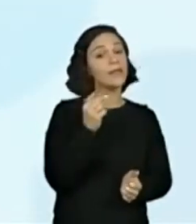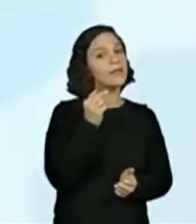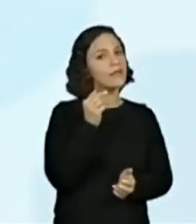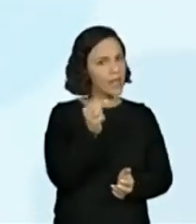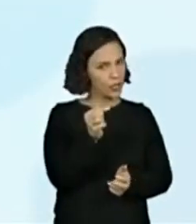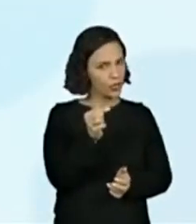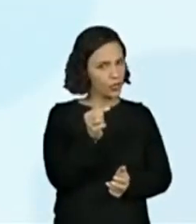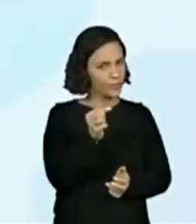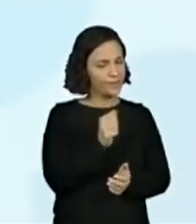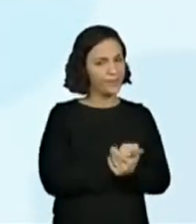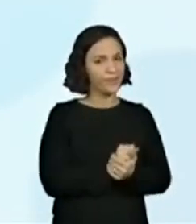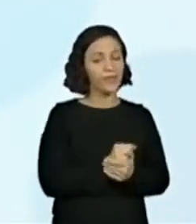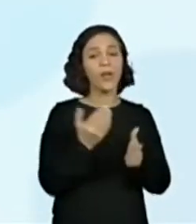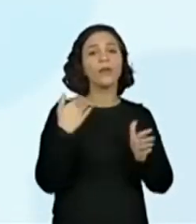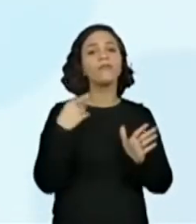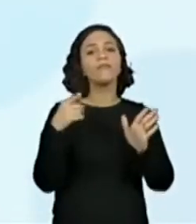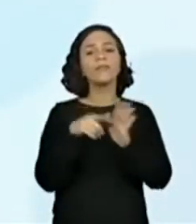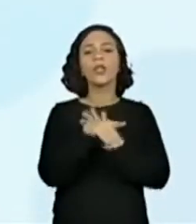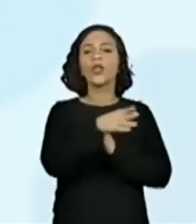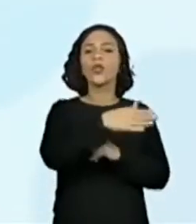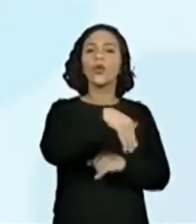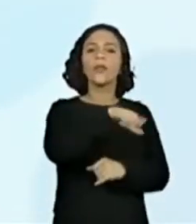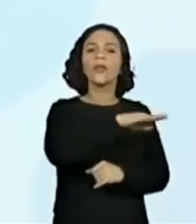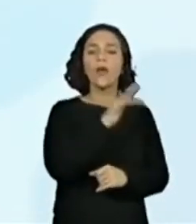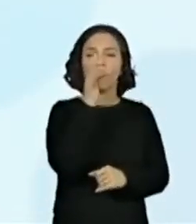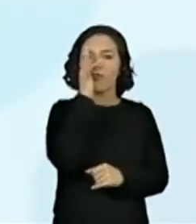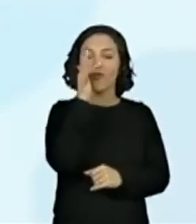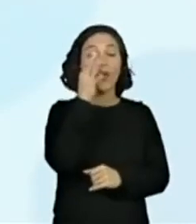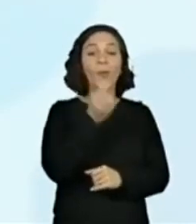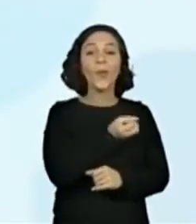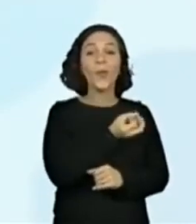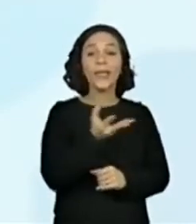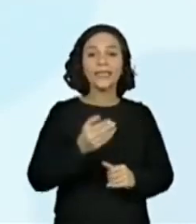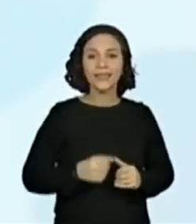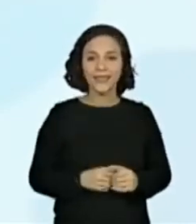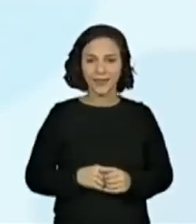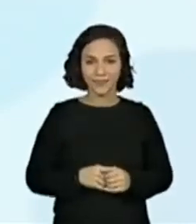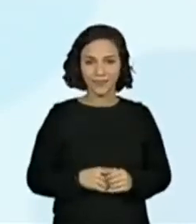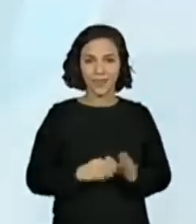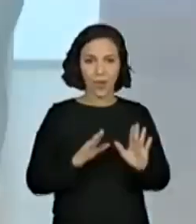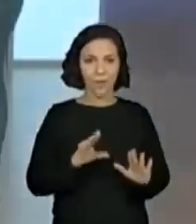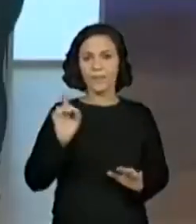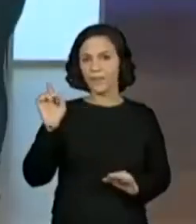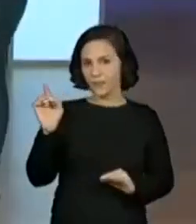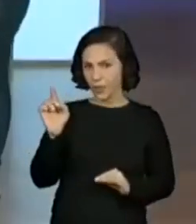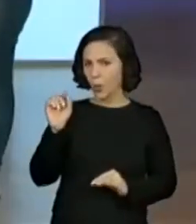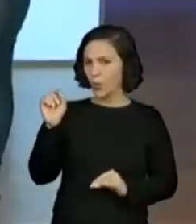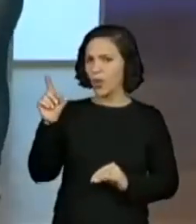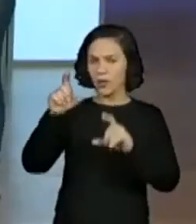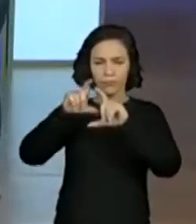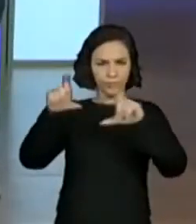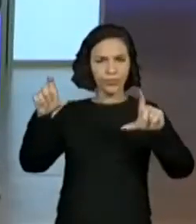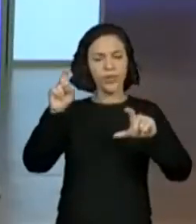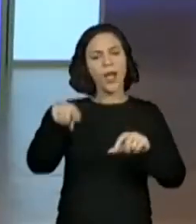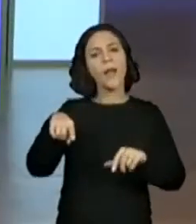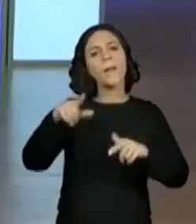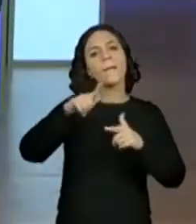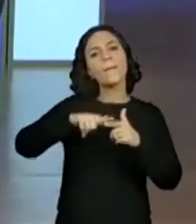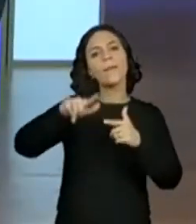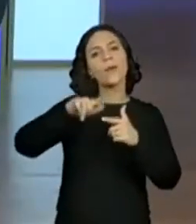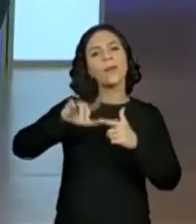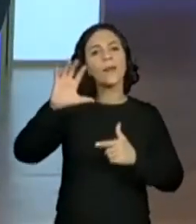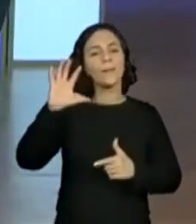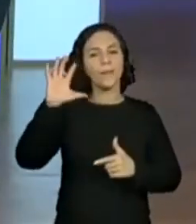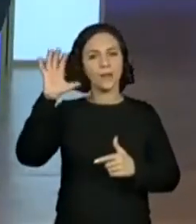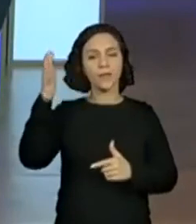tampinhas aqui? Vamos, vamos lá. Lembrando que isso daí é uma situação problema, né? Então, a situação problema